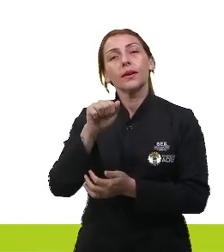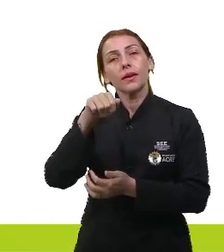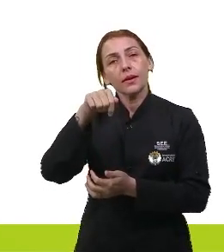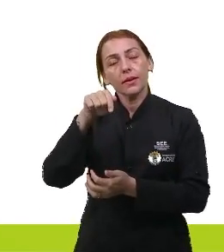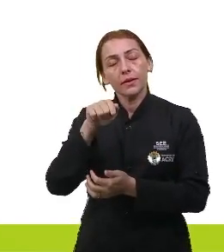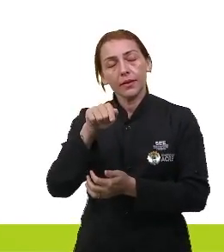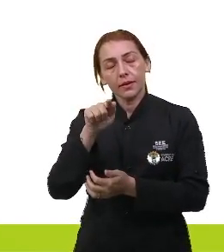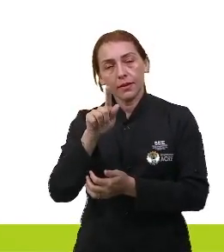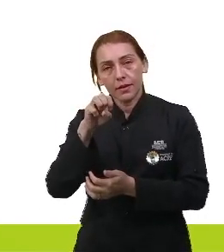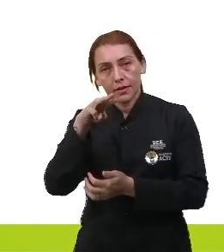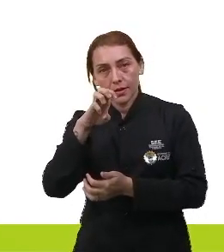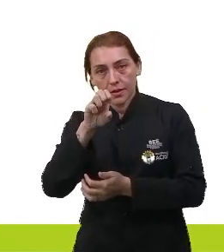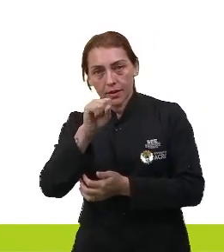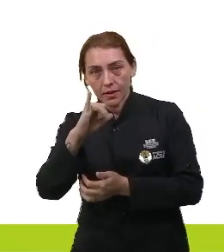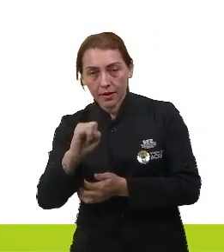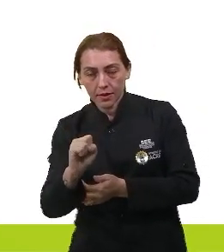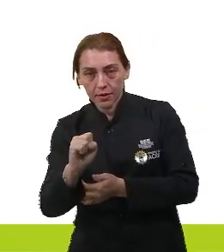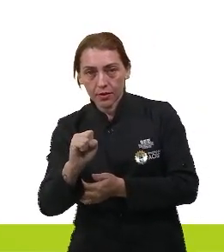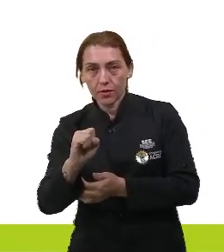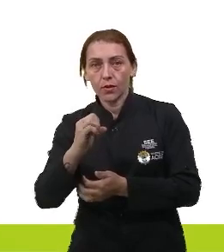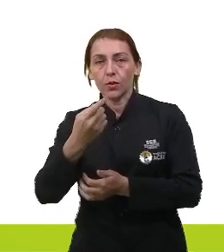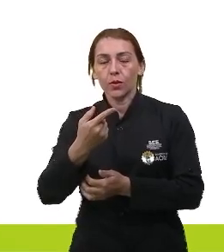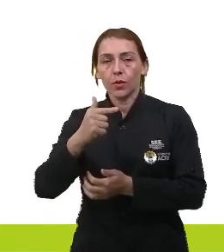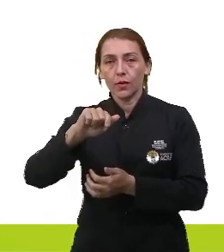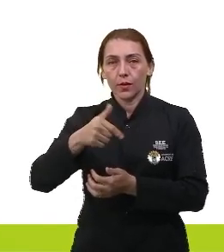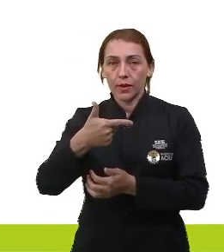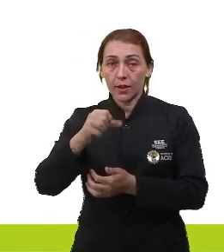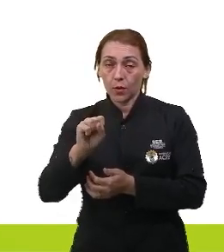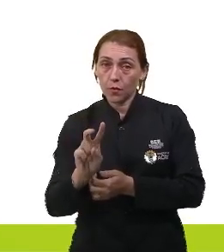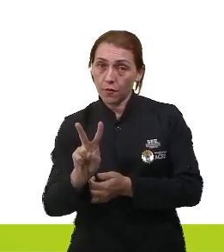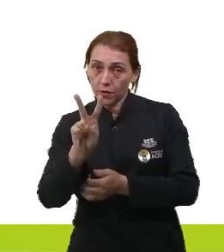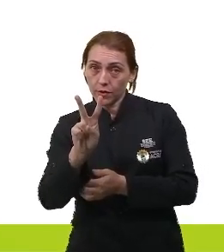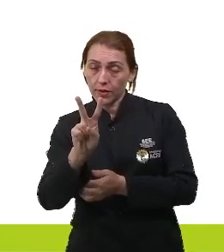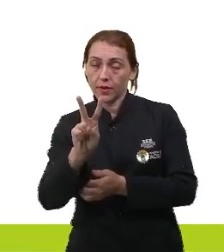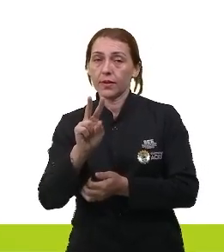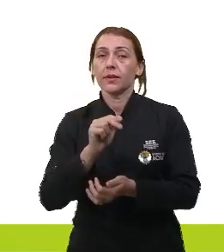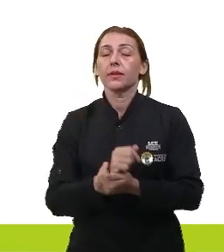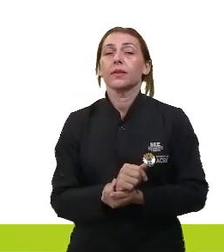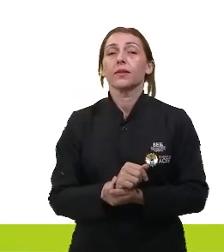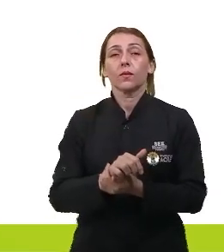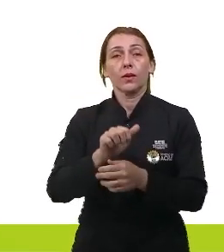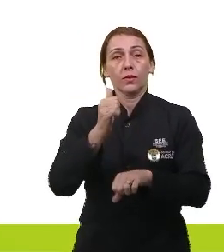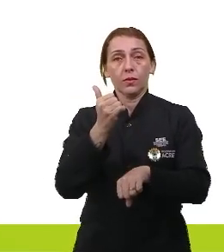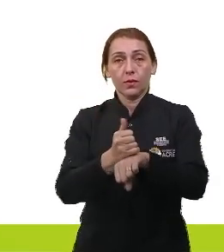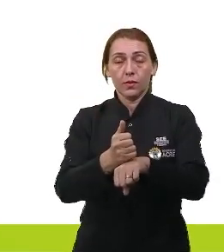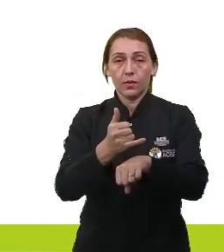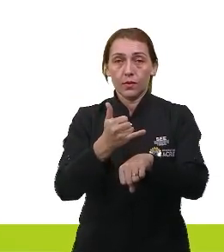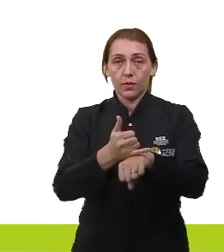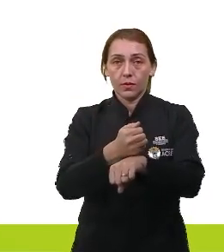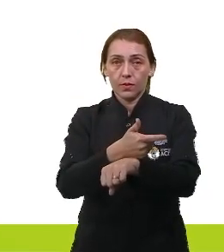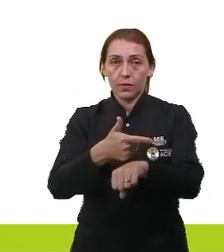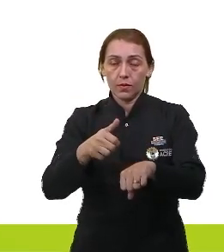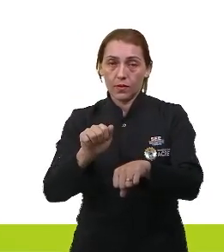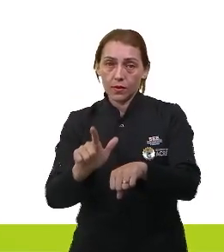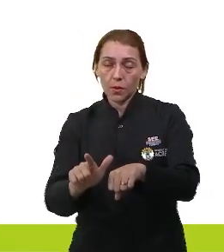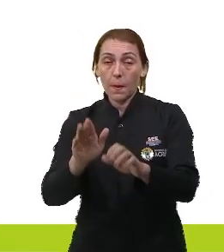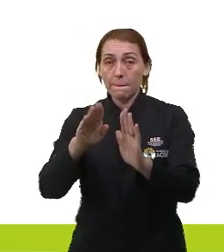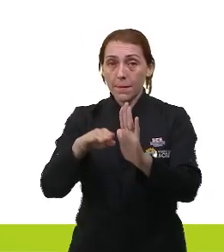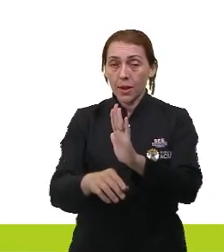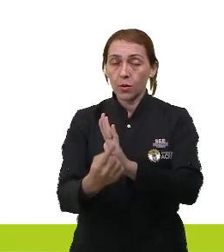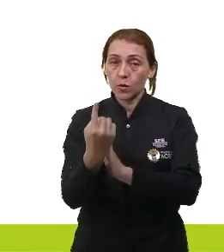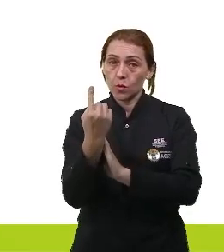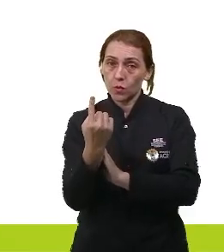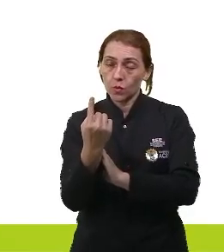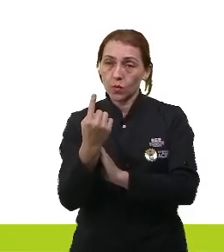potencial de menos 2,38 volts. Enquanto o alumínio, ele tem um potencial de menos